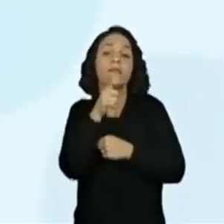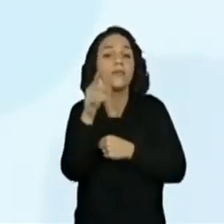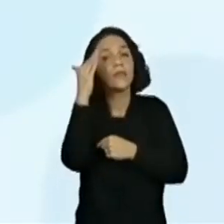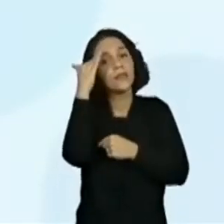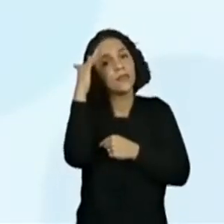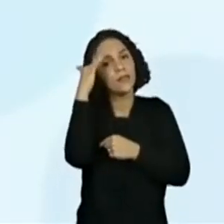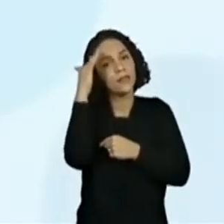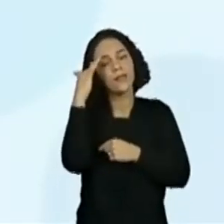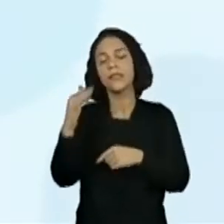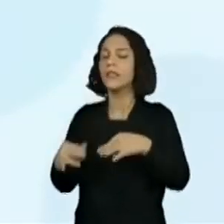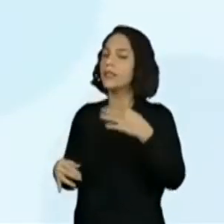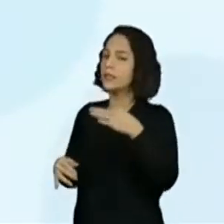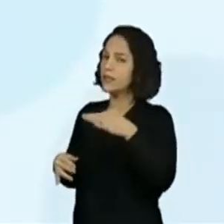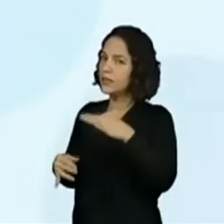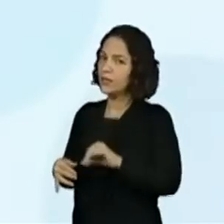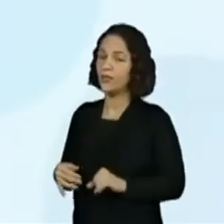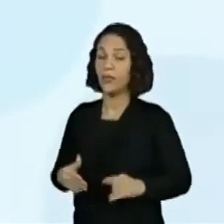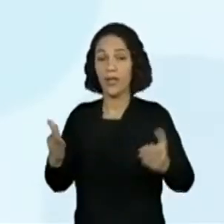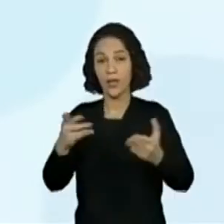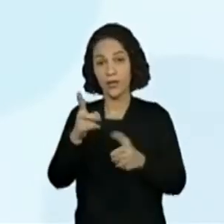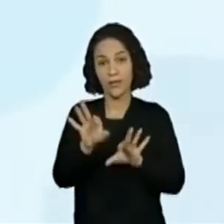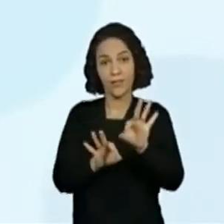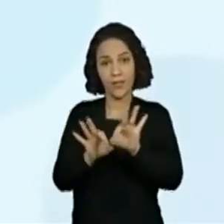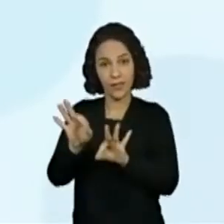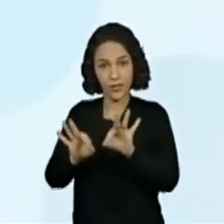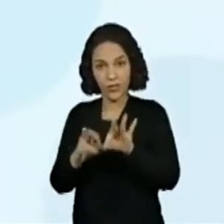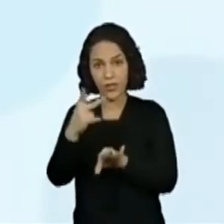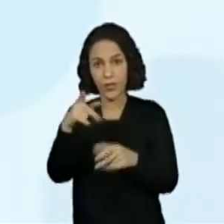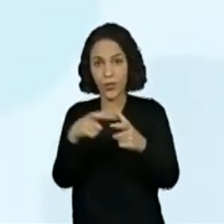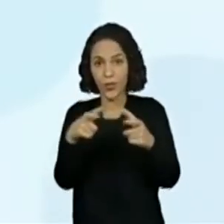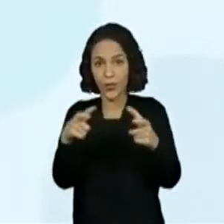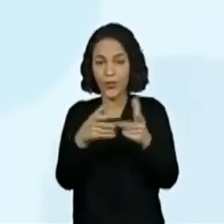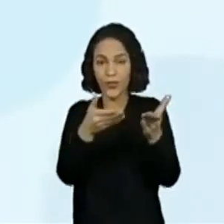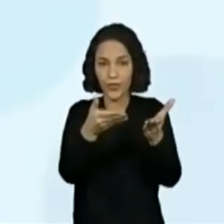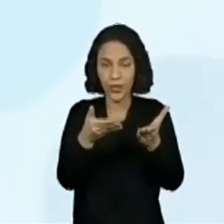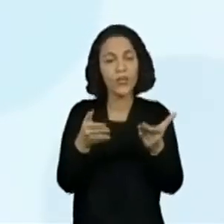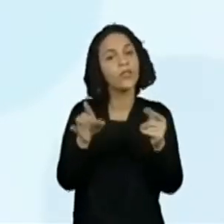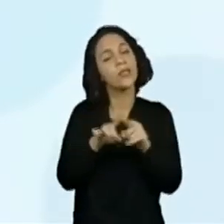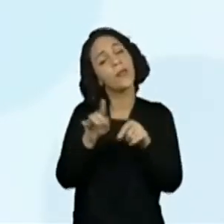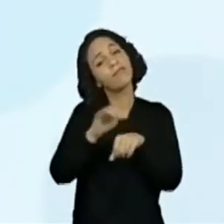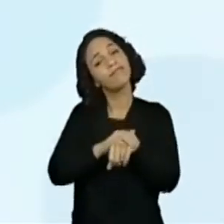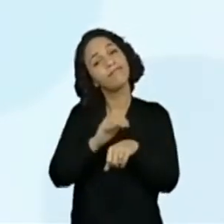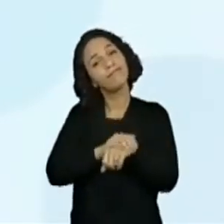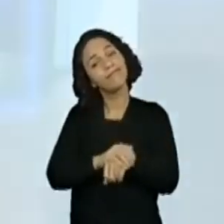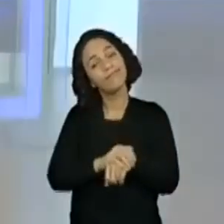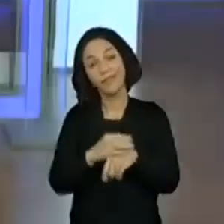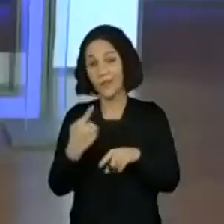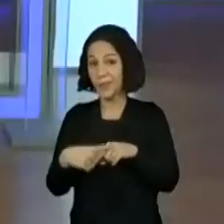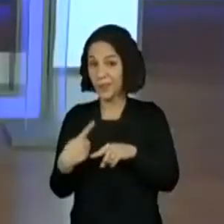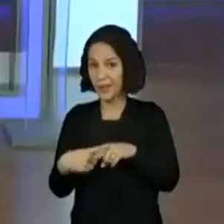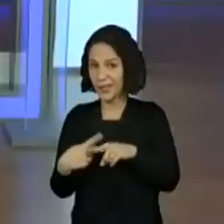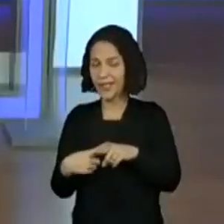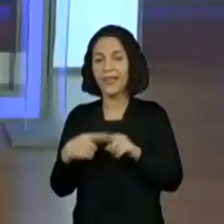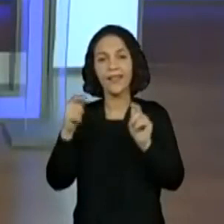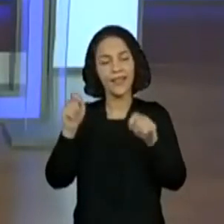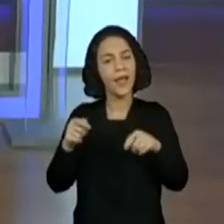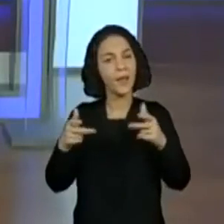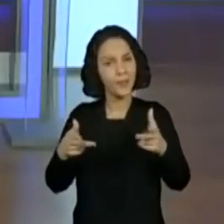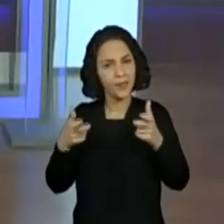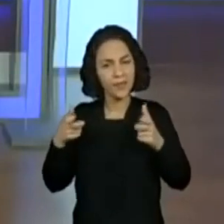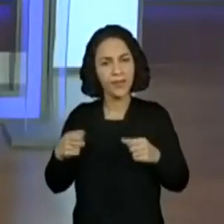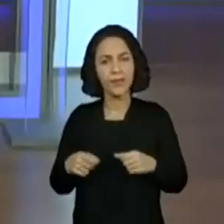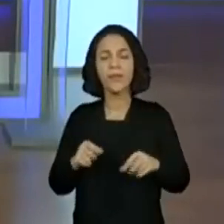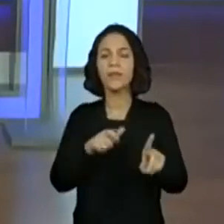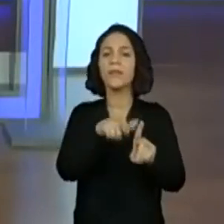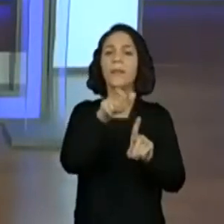professora? Sim, com certeza. Eles podem, aí, agora, planejar os seus convites e fazê-los. Isso. Por quê? Aqui a gente consegue ver para